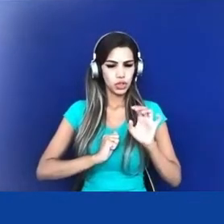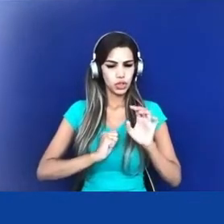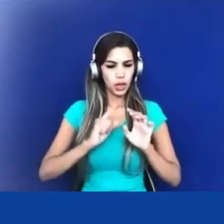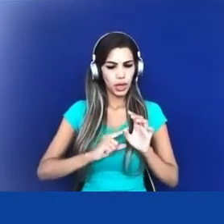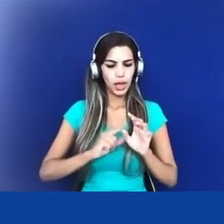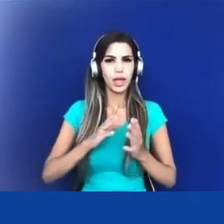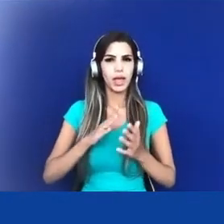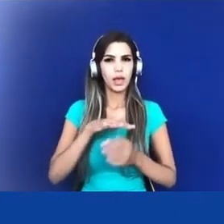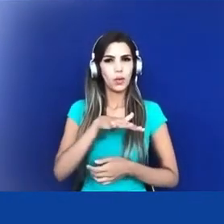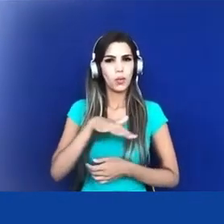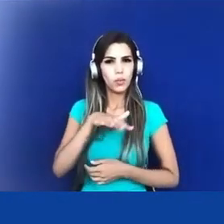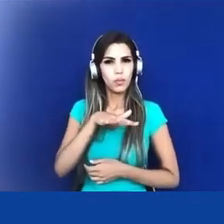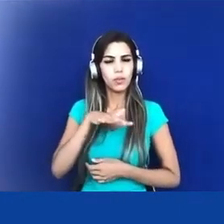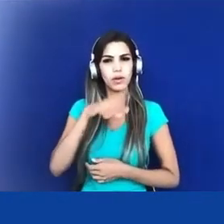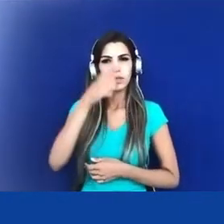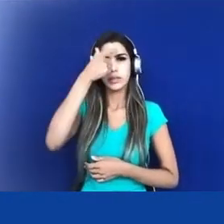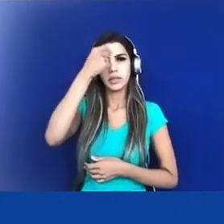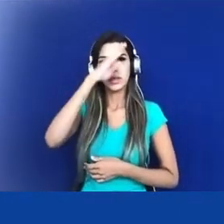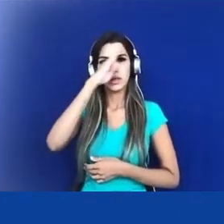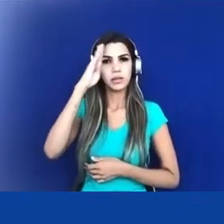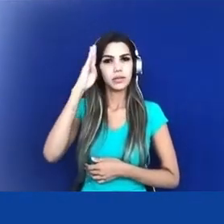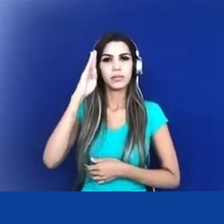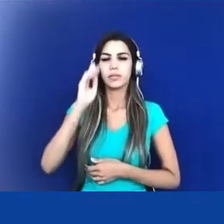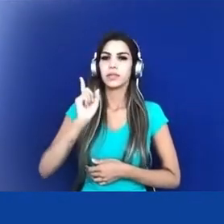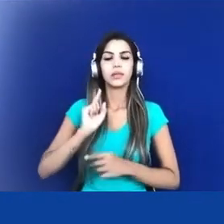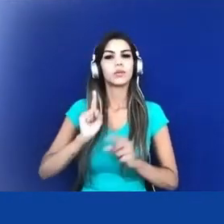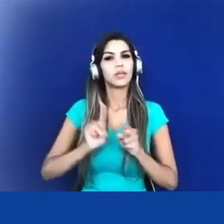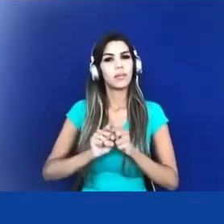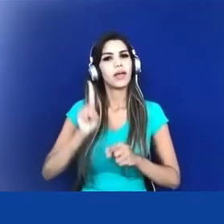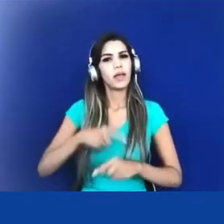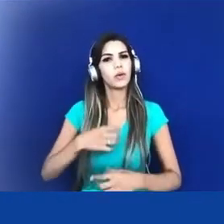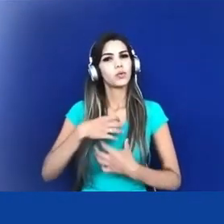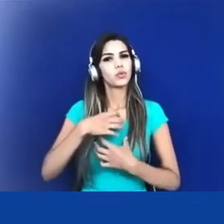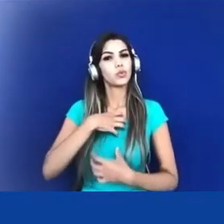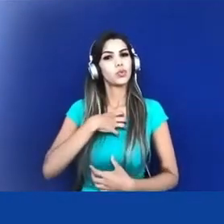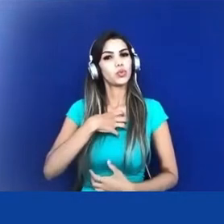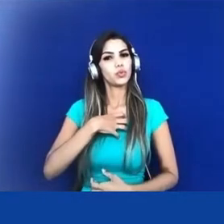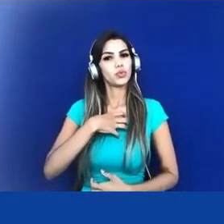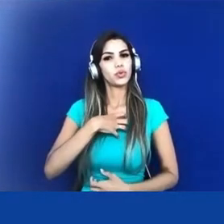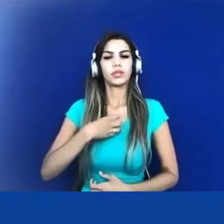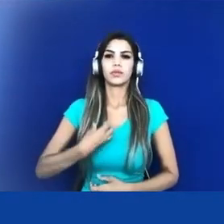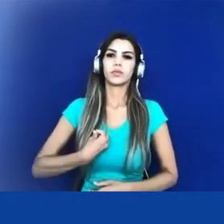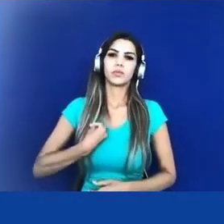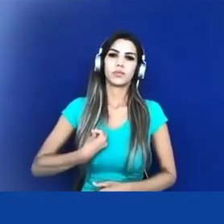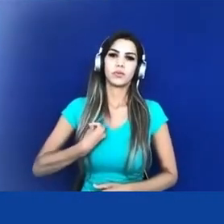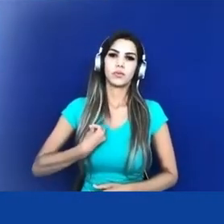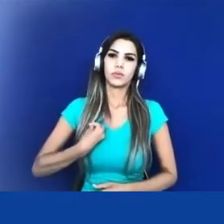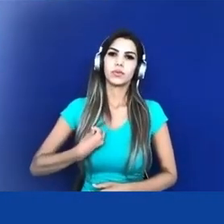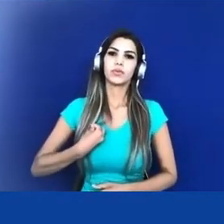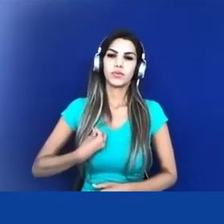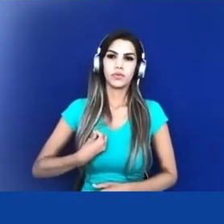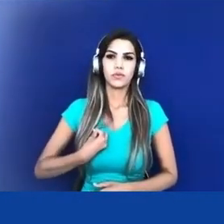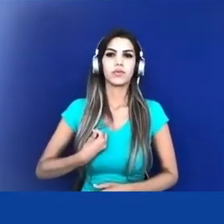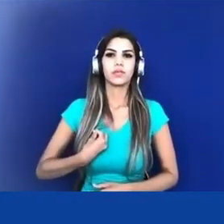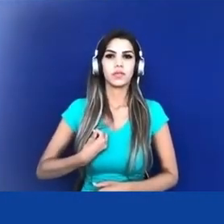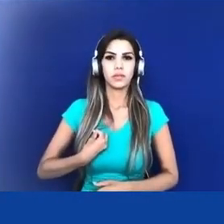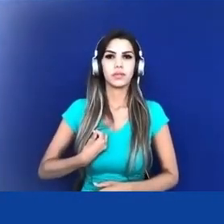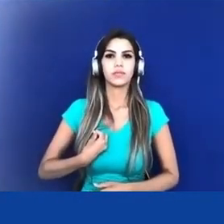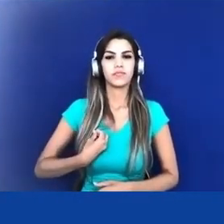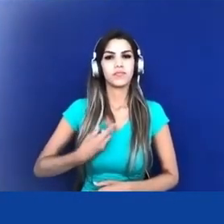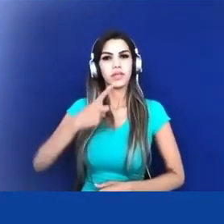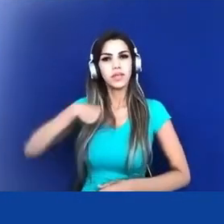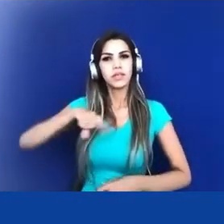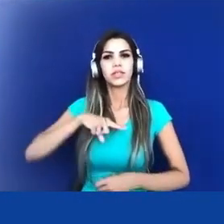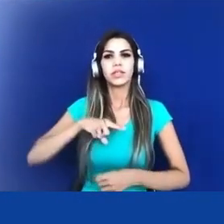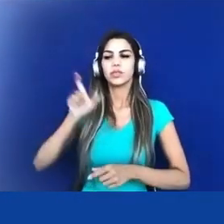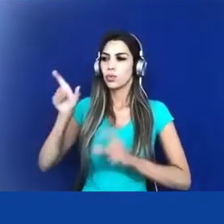de vida. Era um modo de vida que implicava em caminhar na direção do outro, por